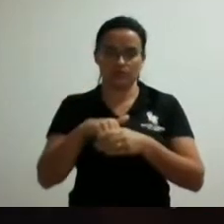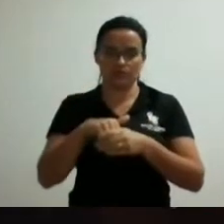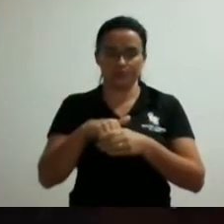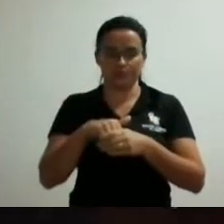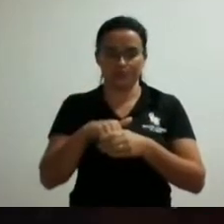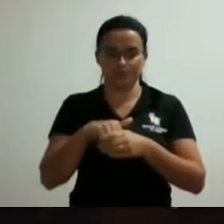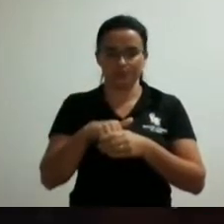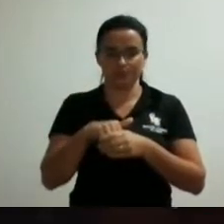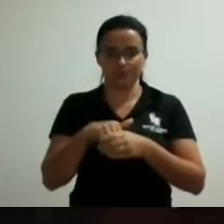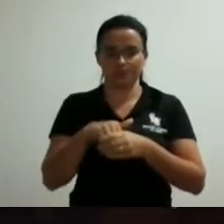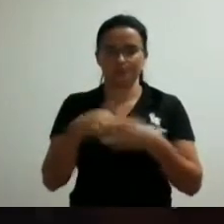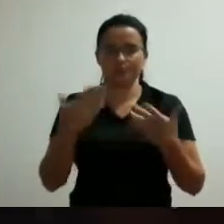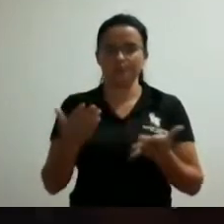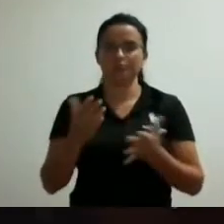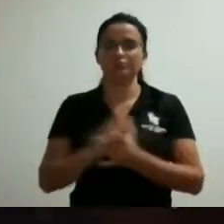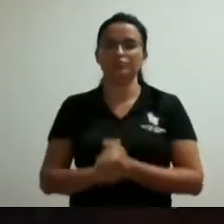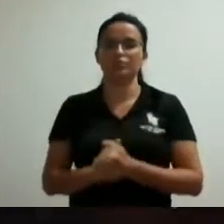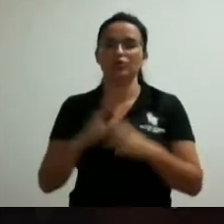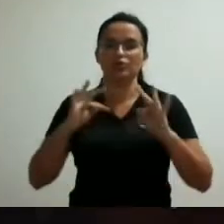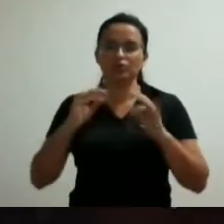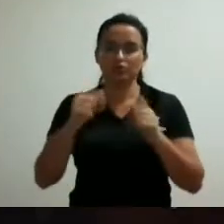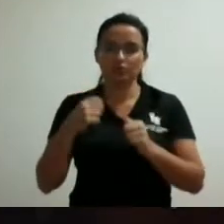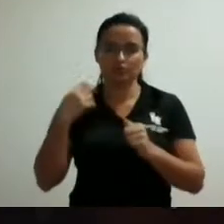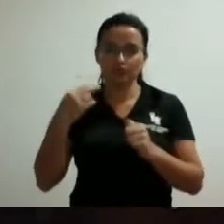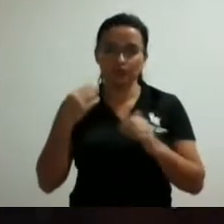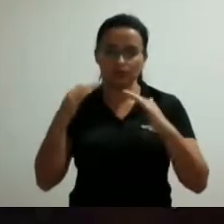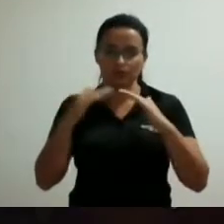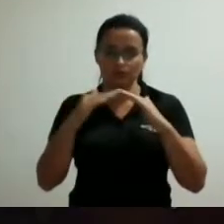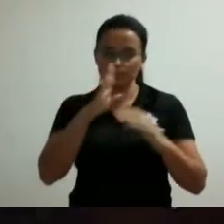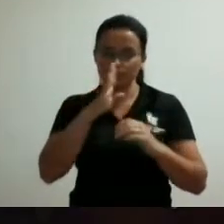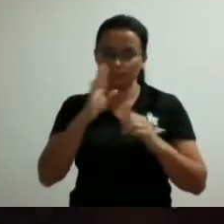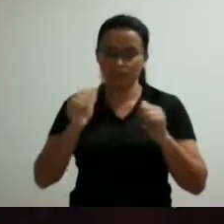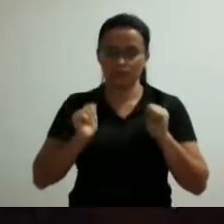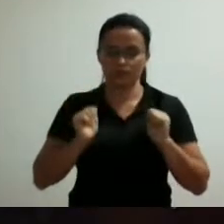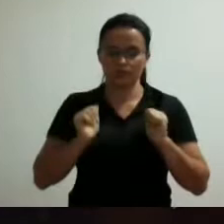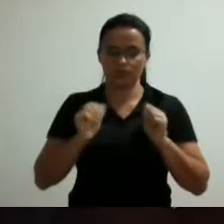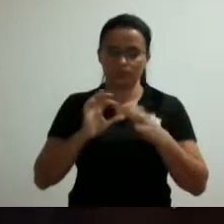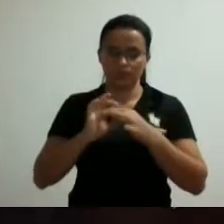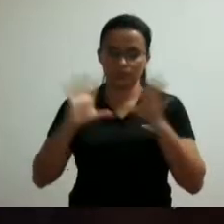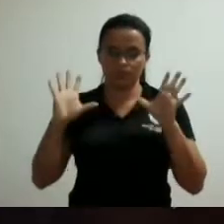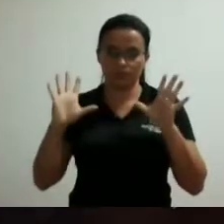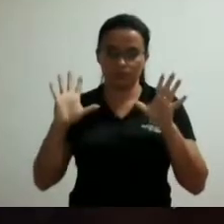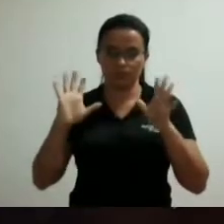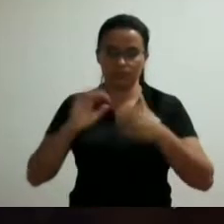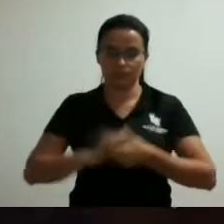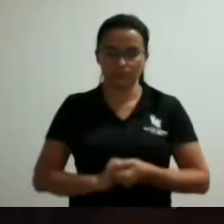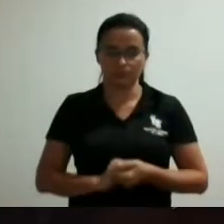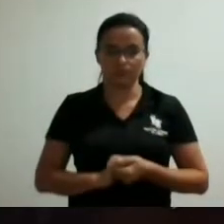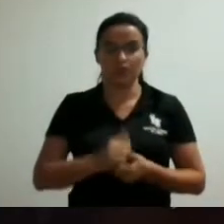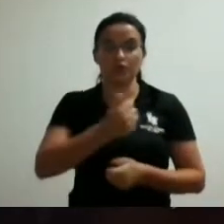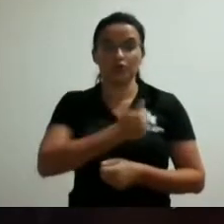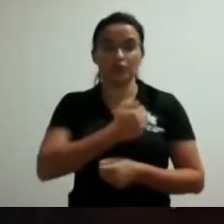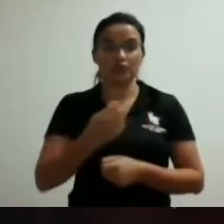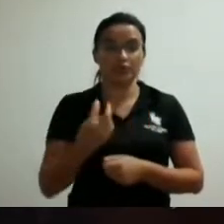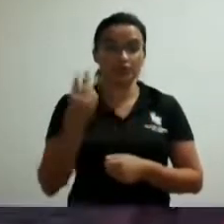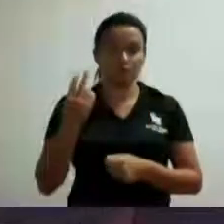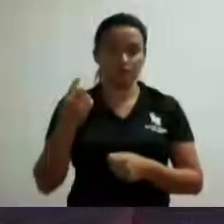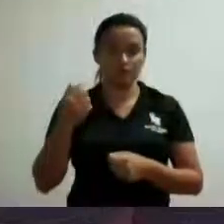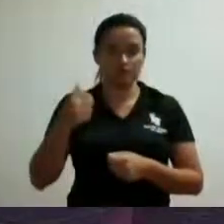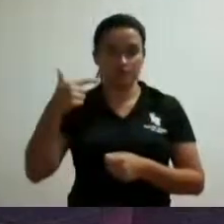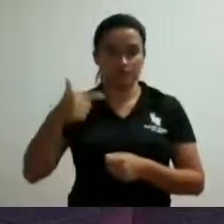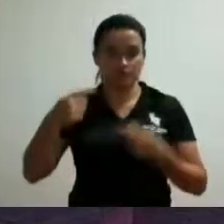em votação senhoras e senhores vereadores concordam permaneçam como estão aprovado número 2 segunda discussão